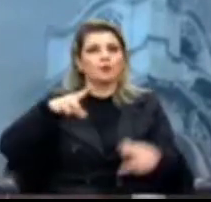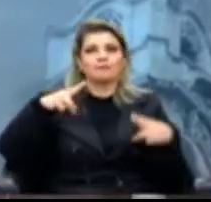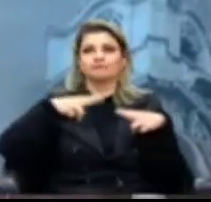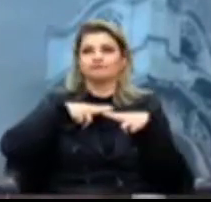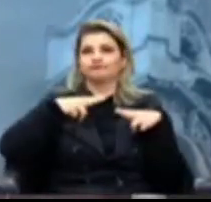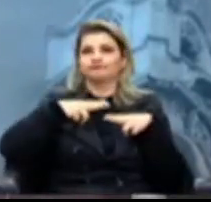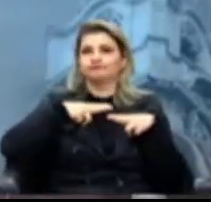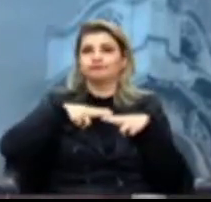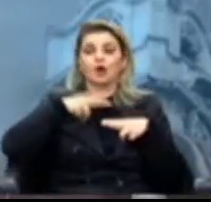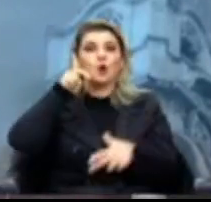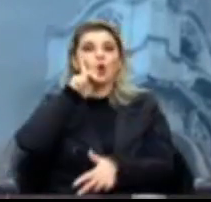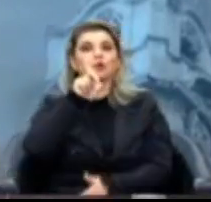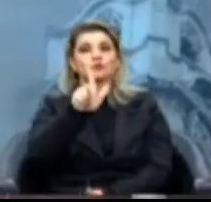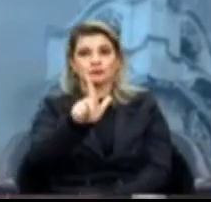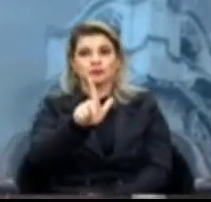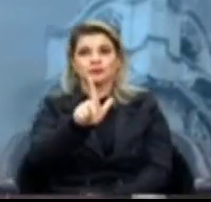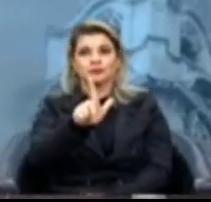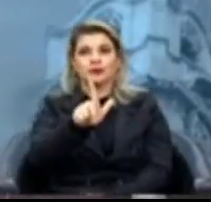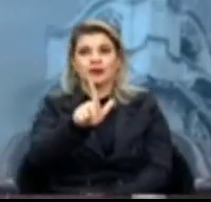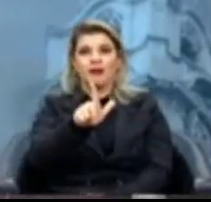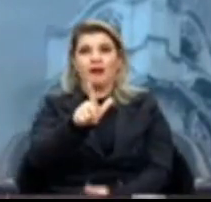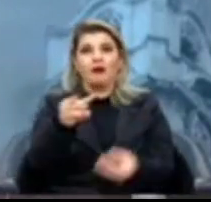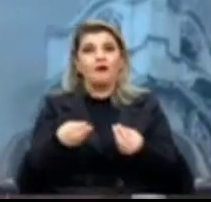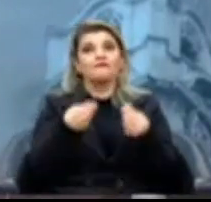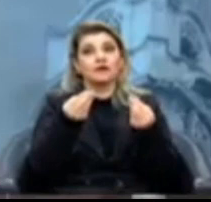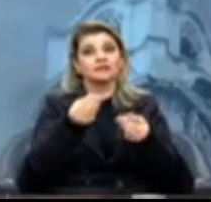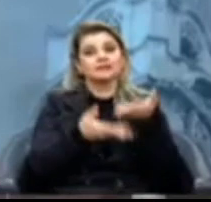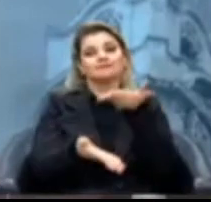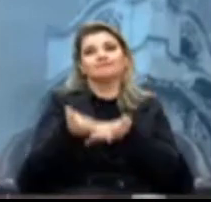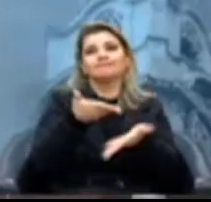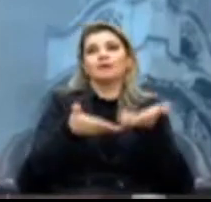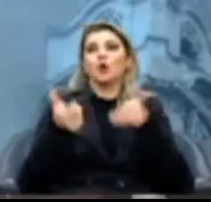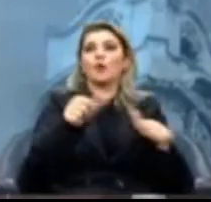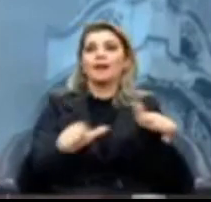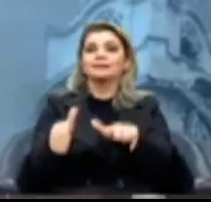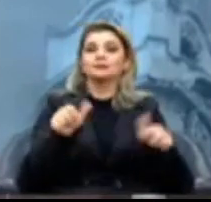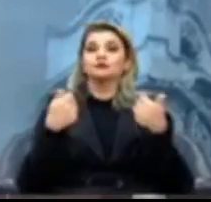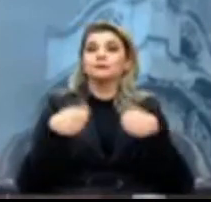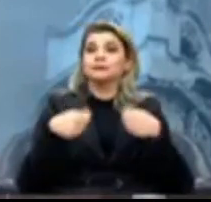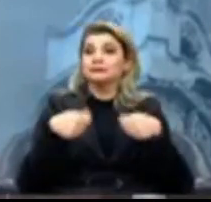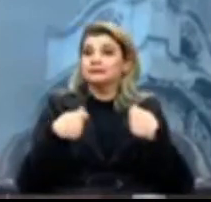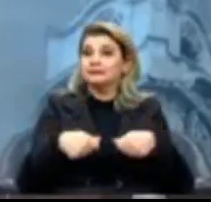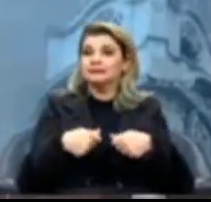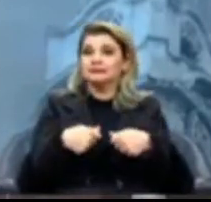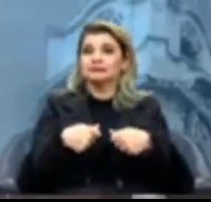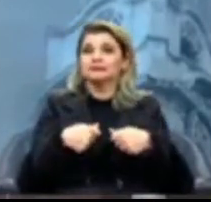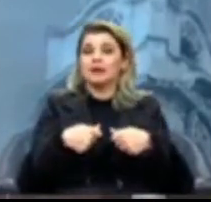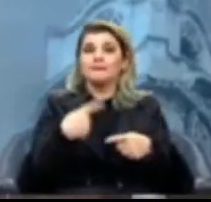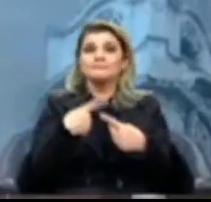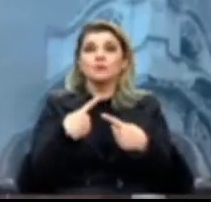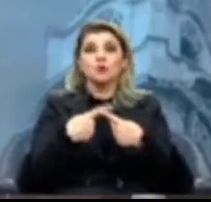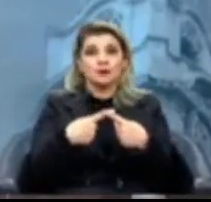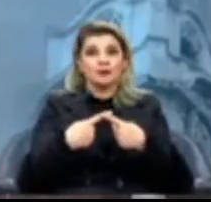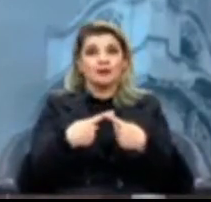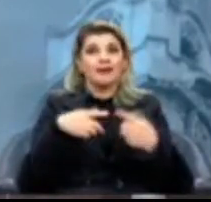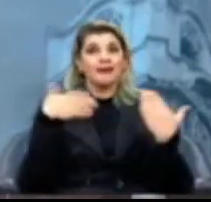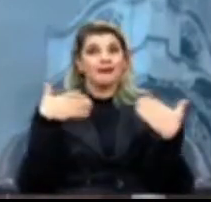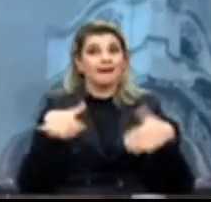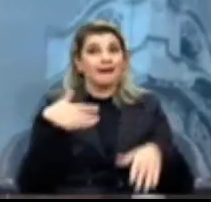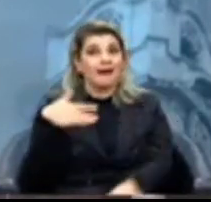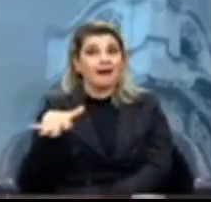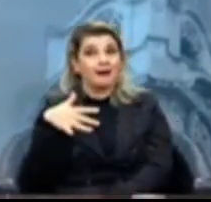conseguirá fornecer o serviço de qualidade necessário, porque é extremamente caro